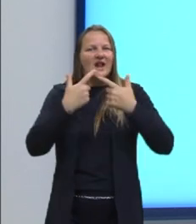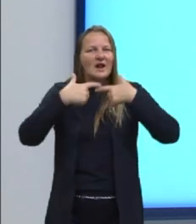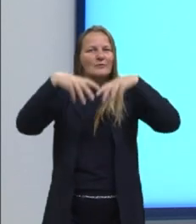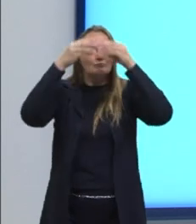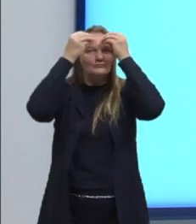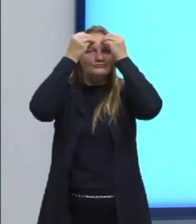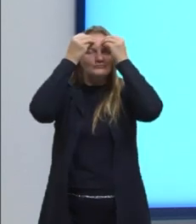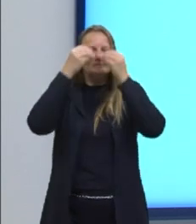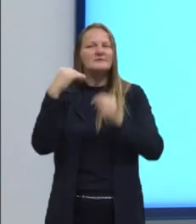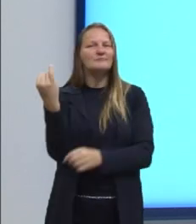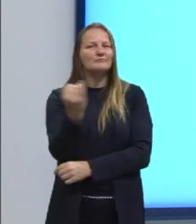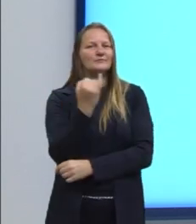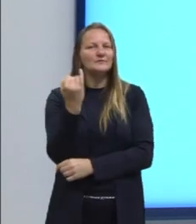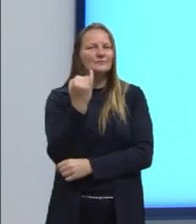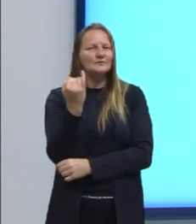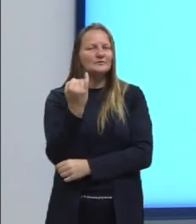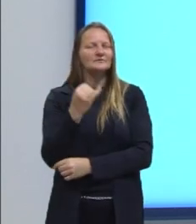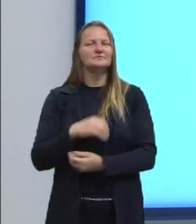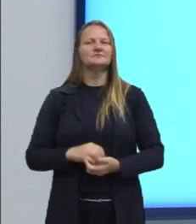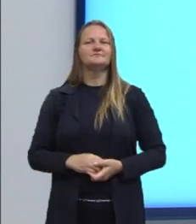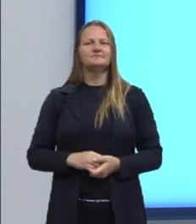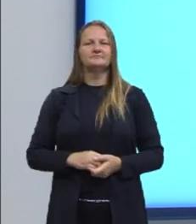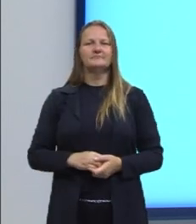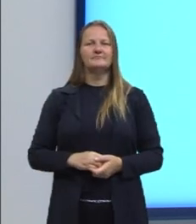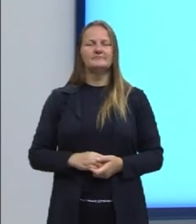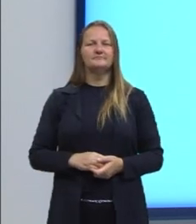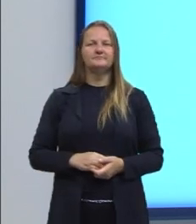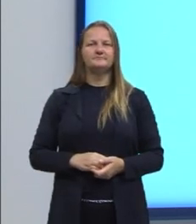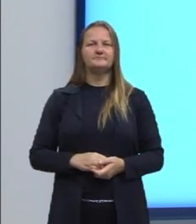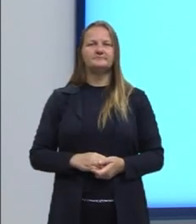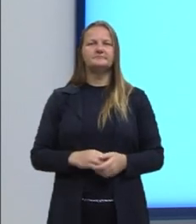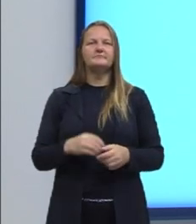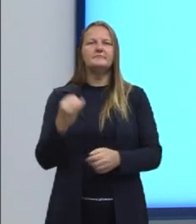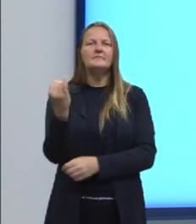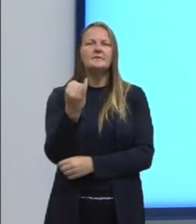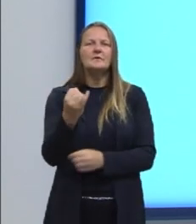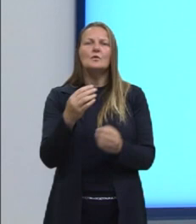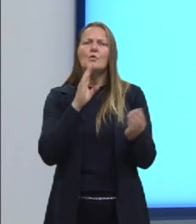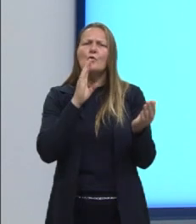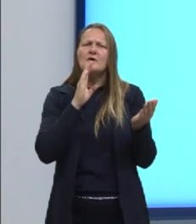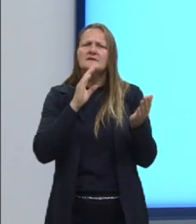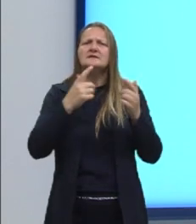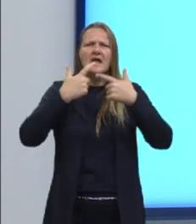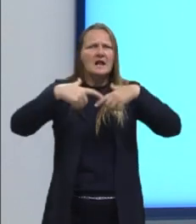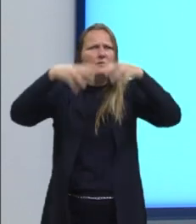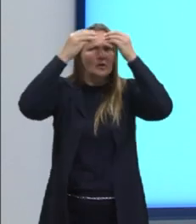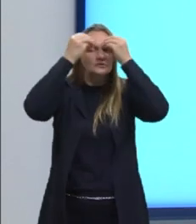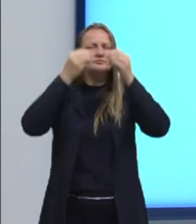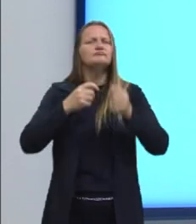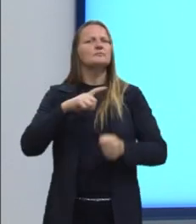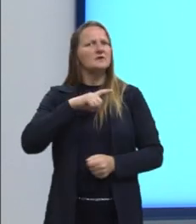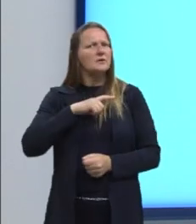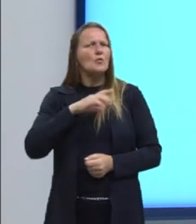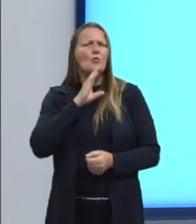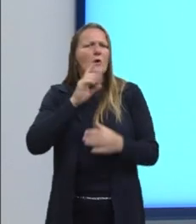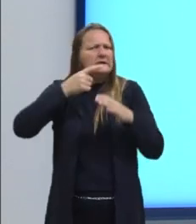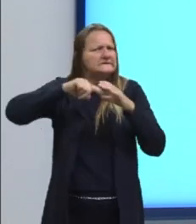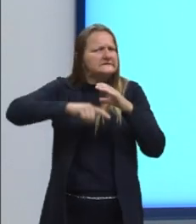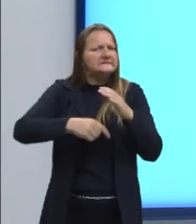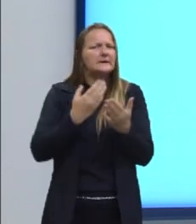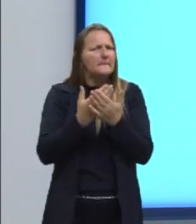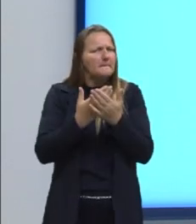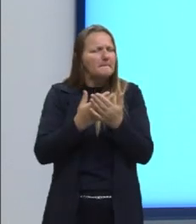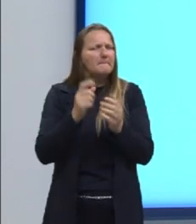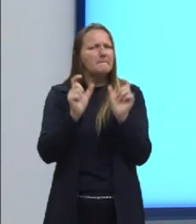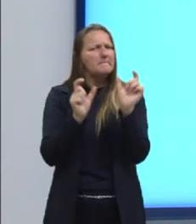é muito importante, essencial aí para nós. Então, gente, conhecer as linguagens e dominar. Até na